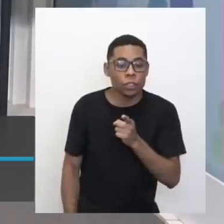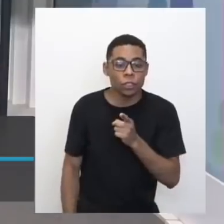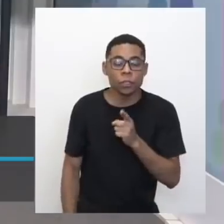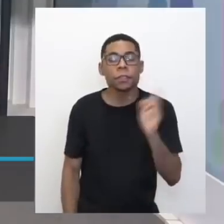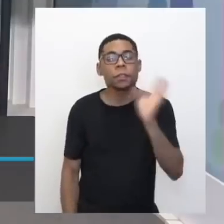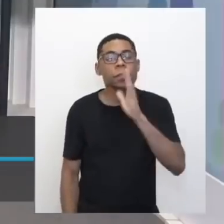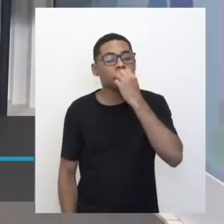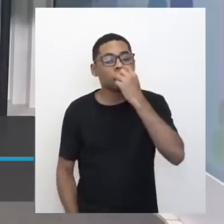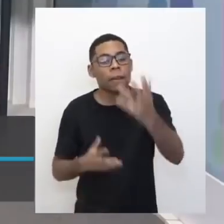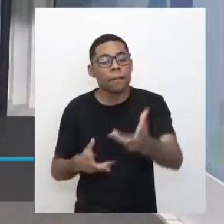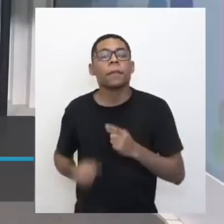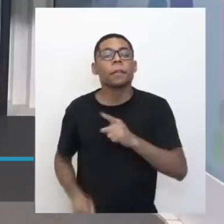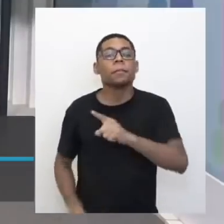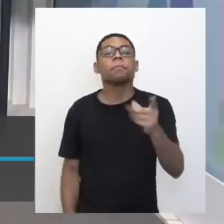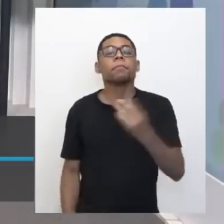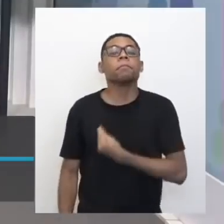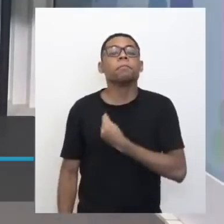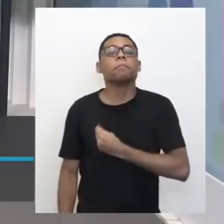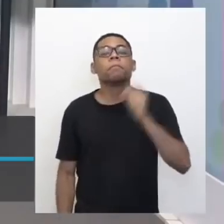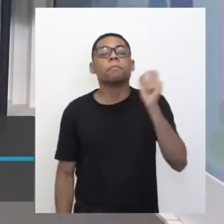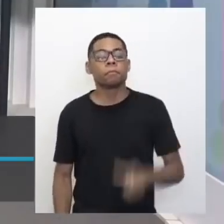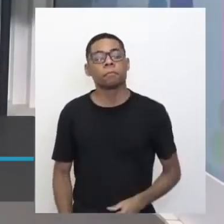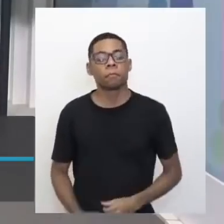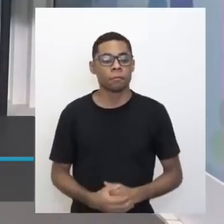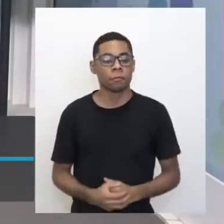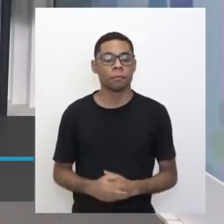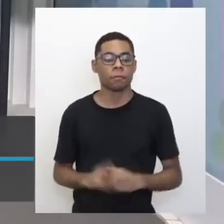bem-vindos aí, o que tem Edbom? da Serra,